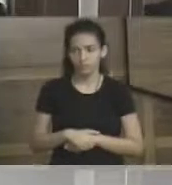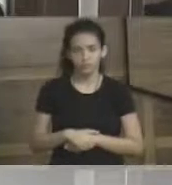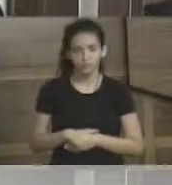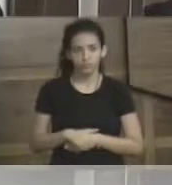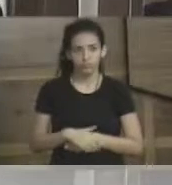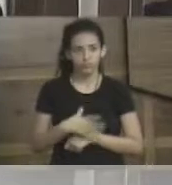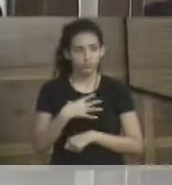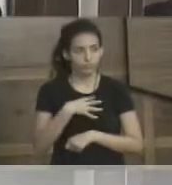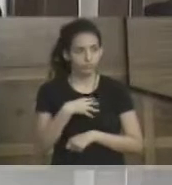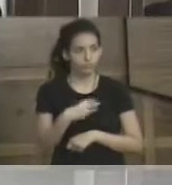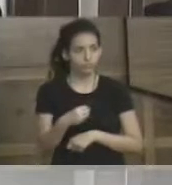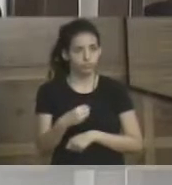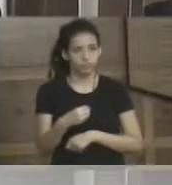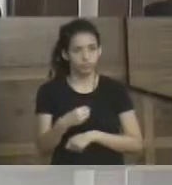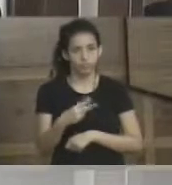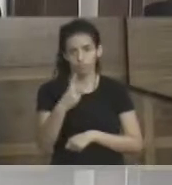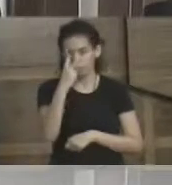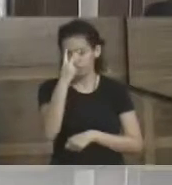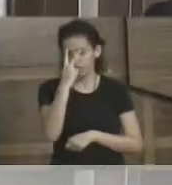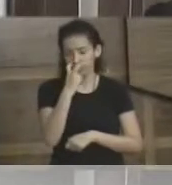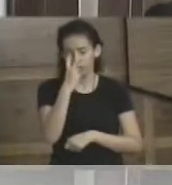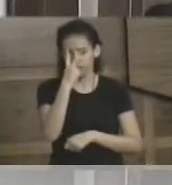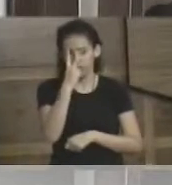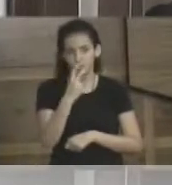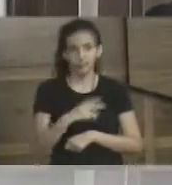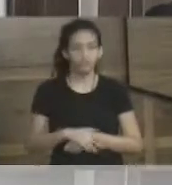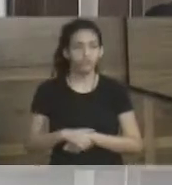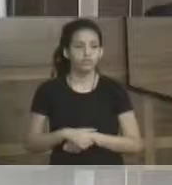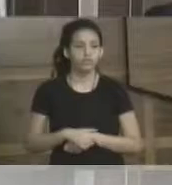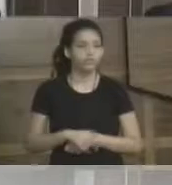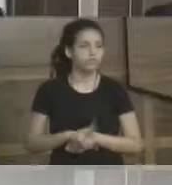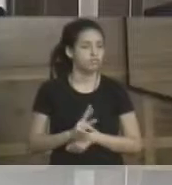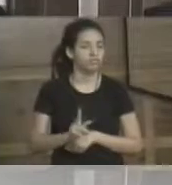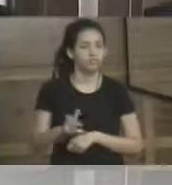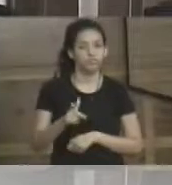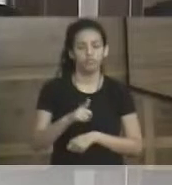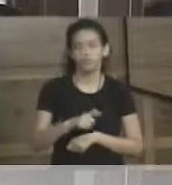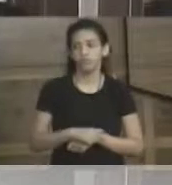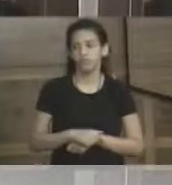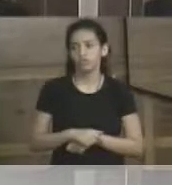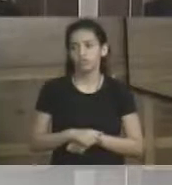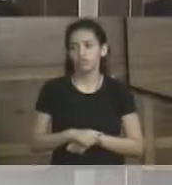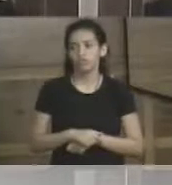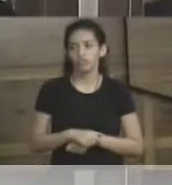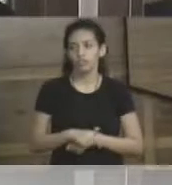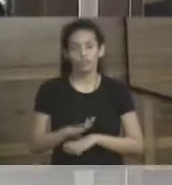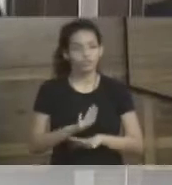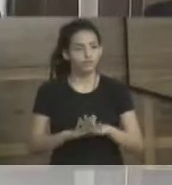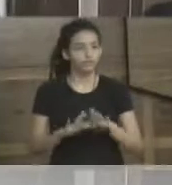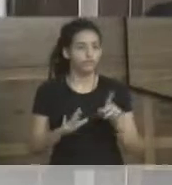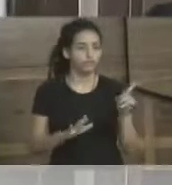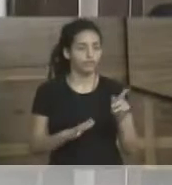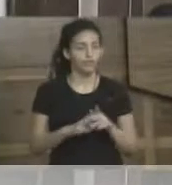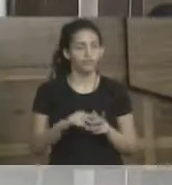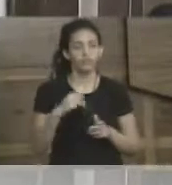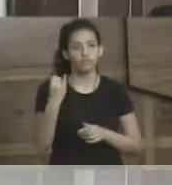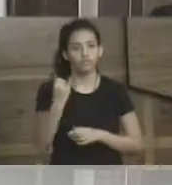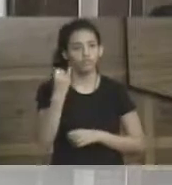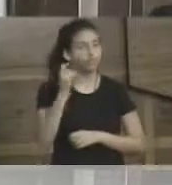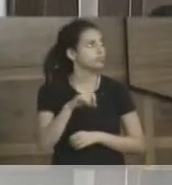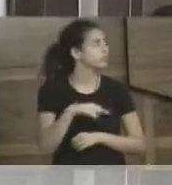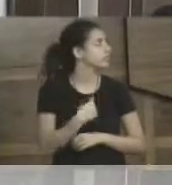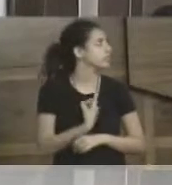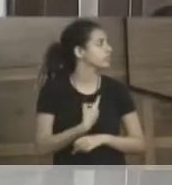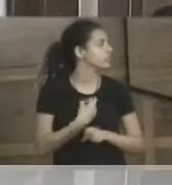deficiente visual, e sempre, desde o início da ecoterapia, ela faz terapia lá. Então, é muito importante para que a gente possa